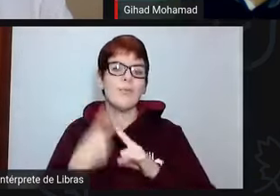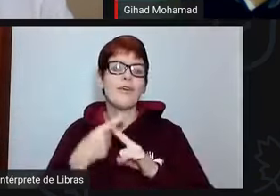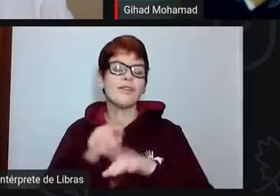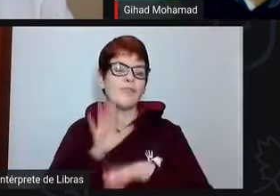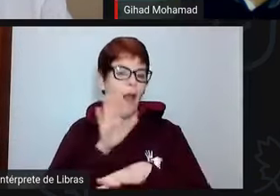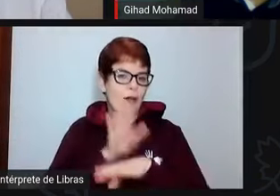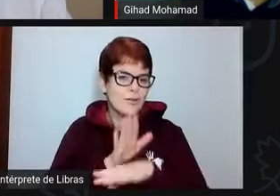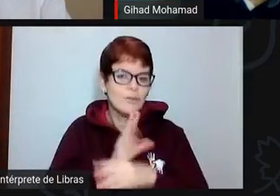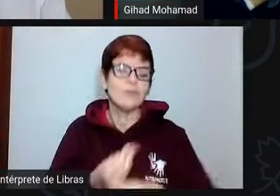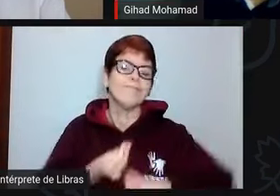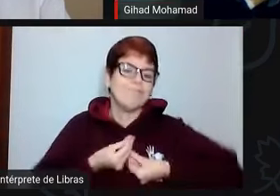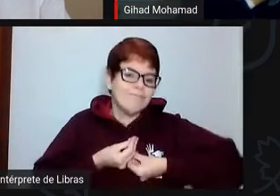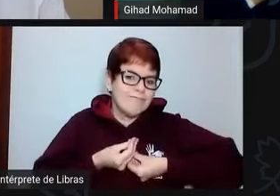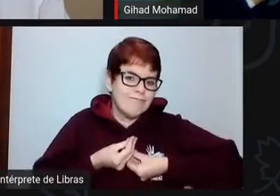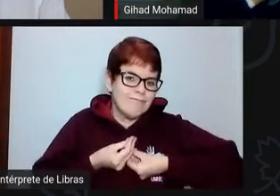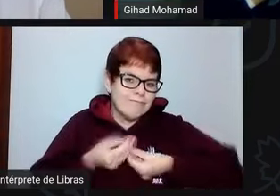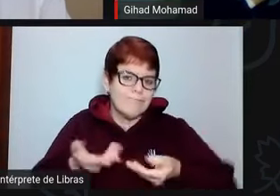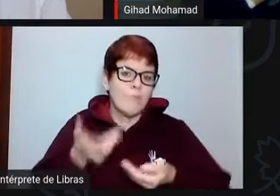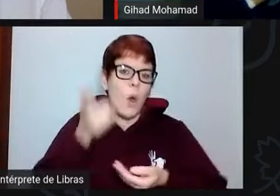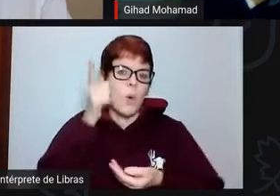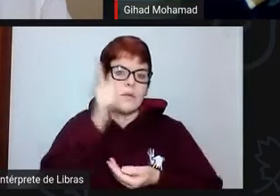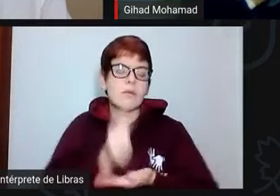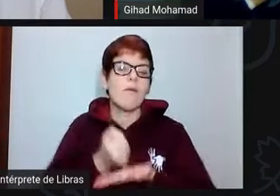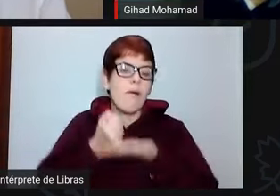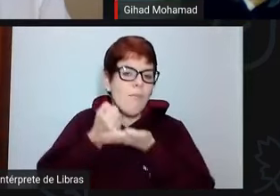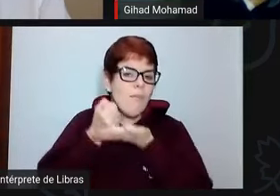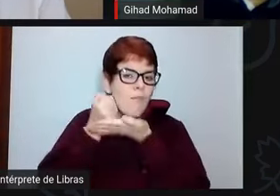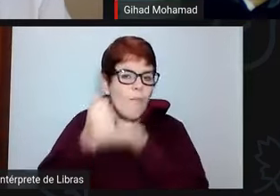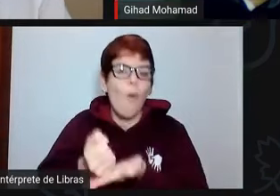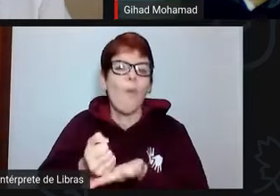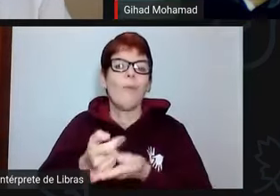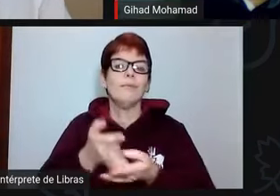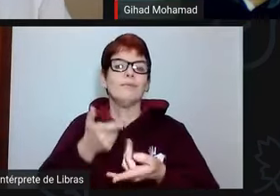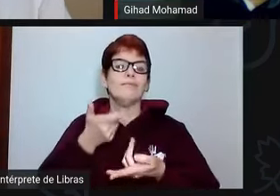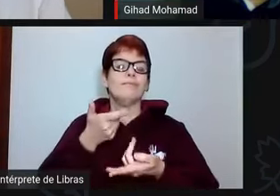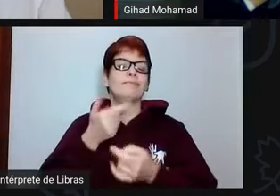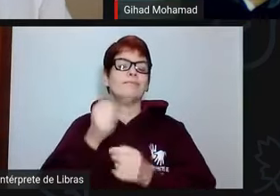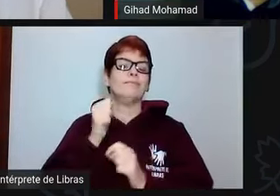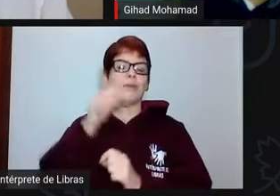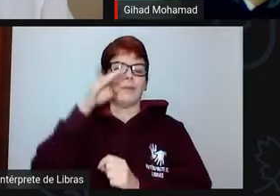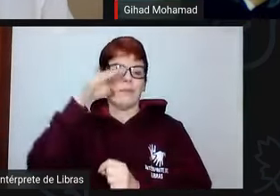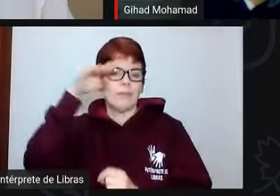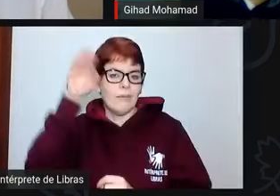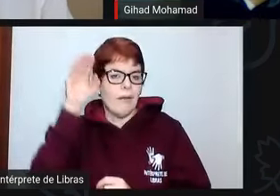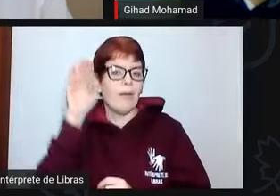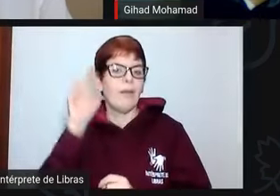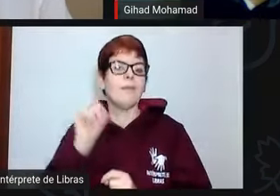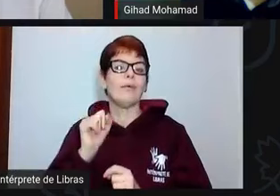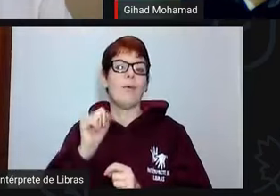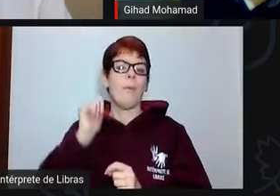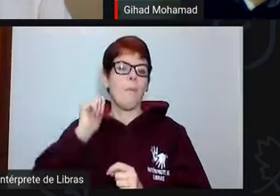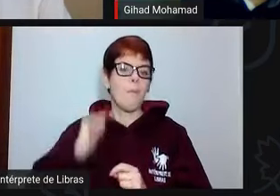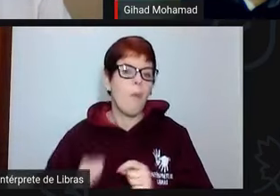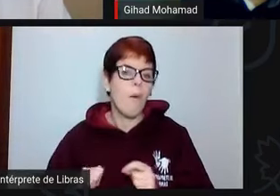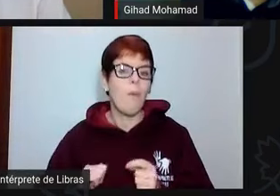oferecer todo o apoio aos estudantes, mantendo o programa de bolsas,